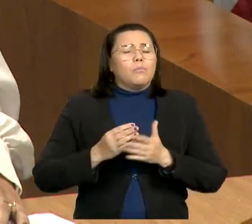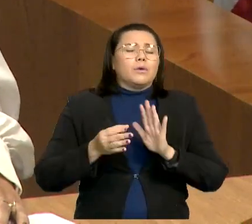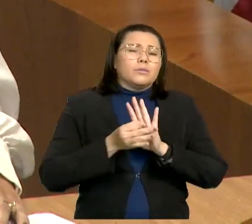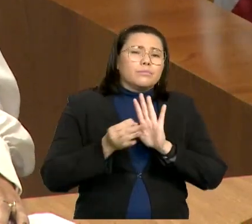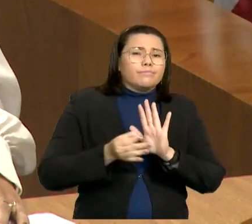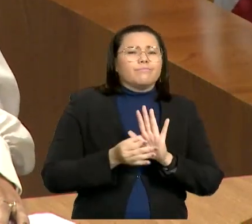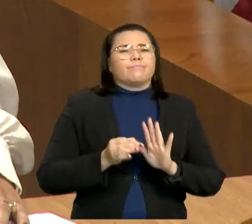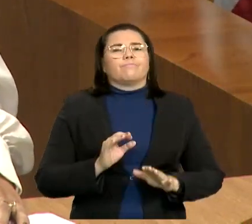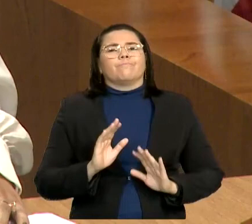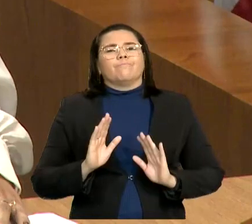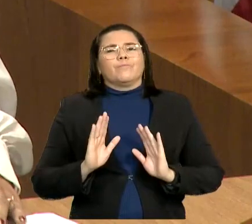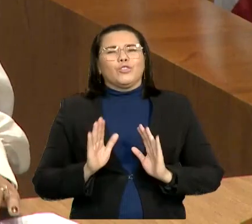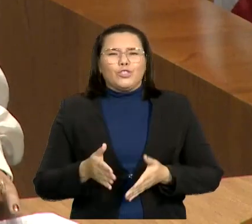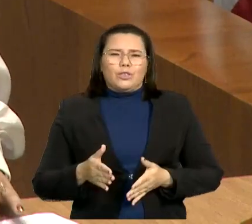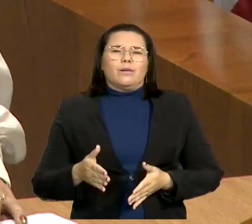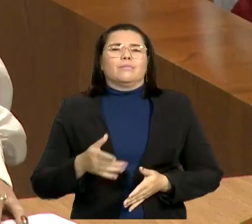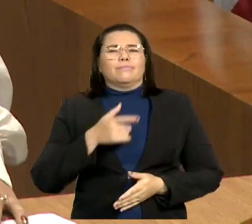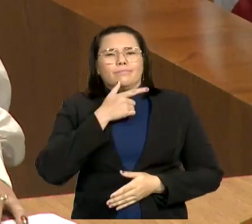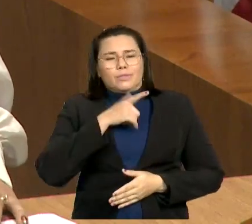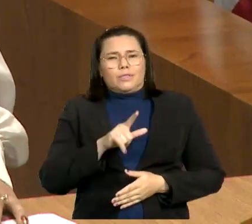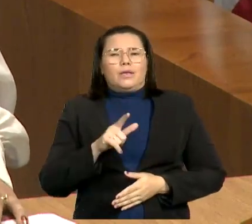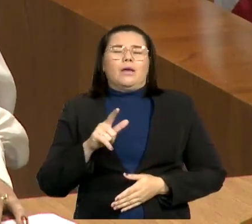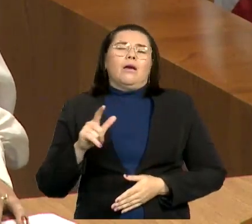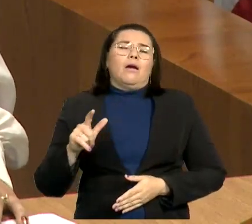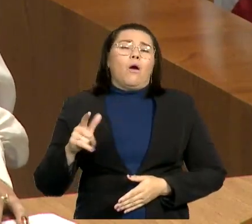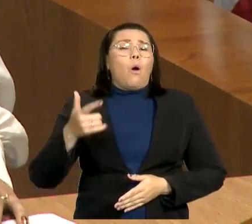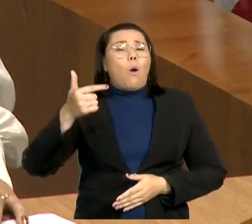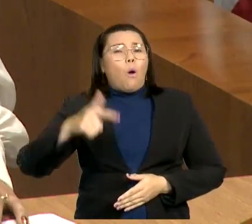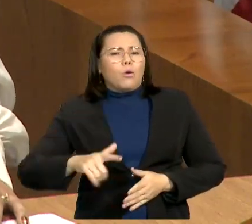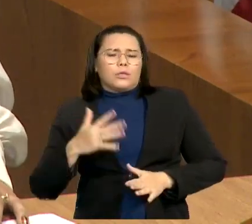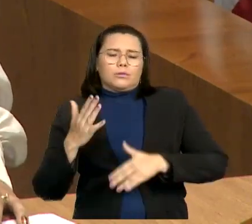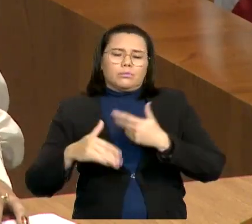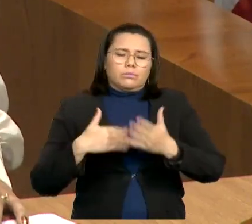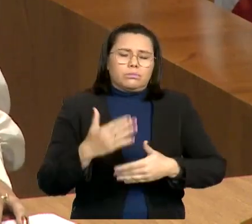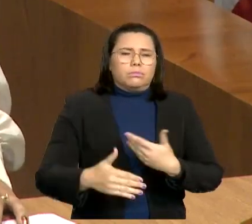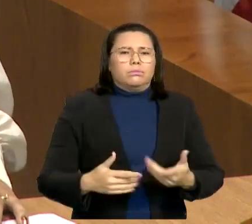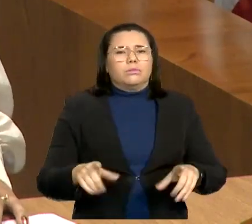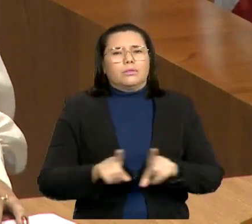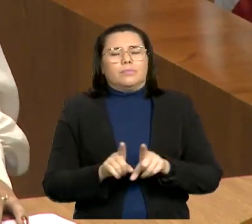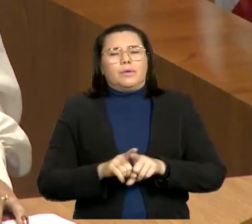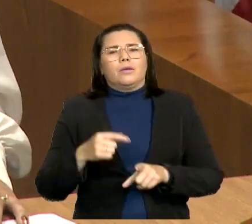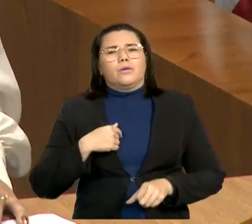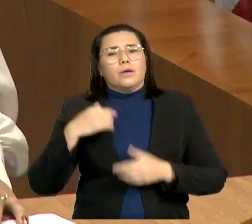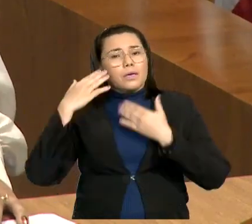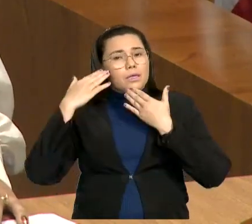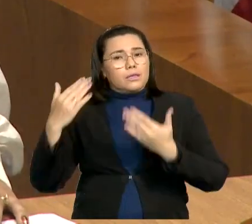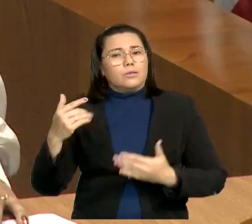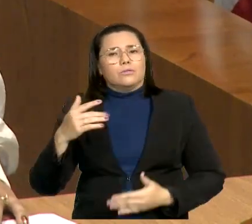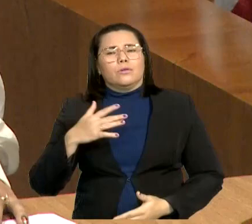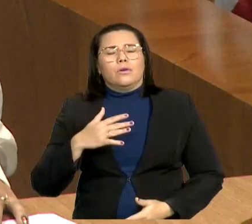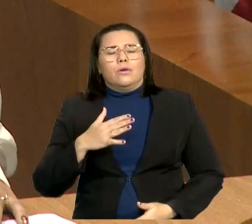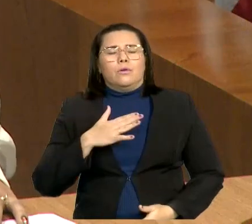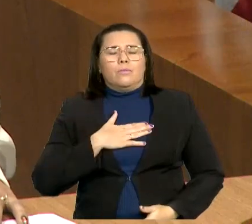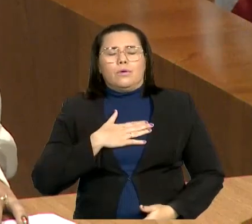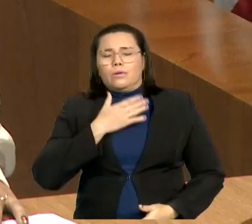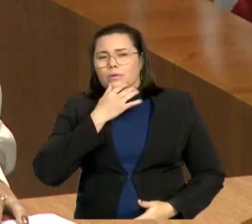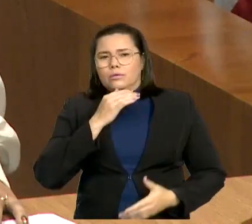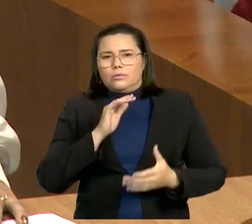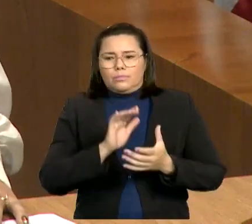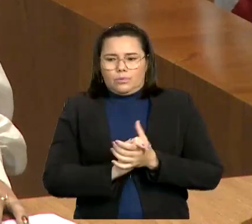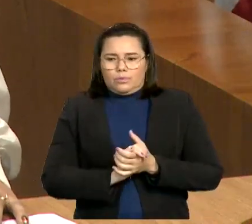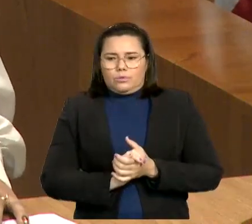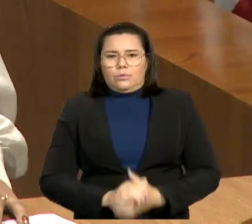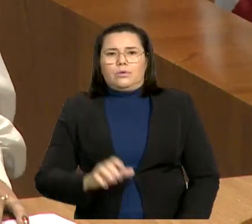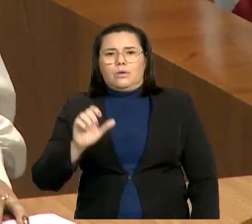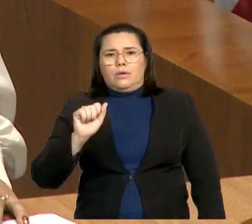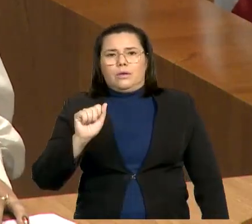processo de realização. Estendo aqui meus agradecimentos ao meu esposo, Almeida Souza, prefeito de Garapé do Meio,